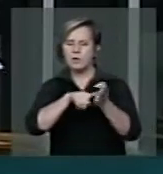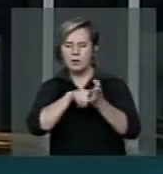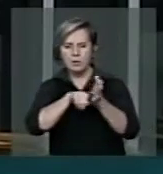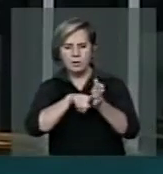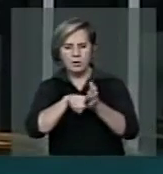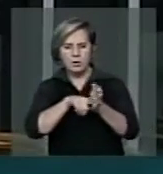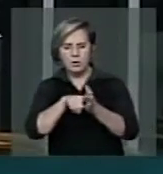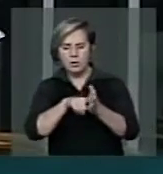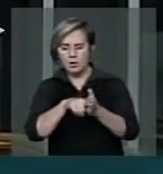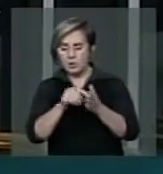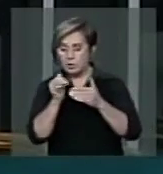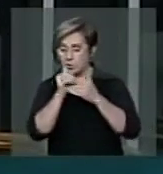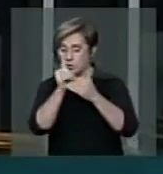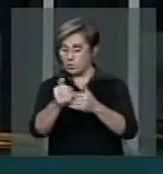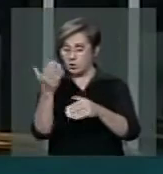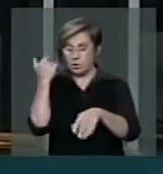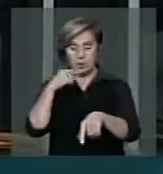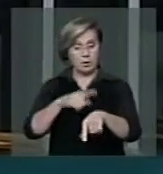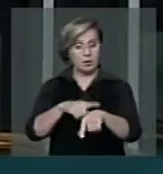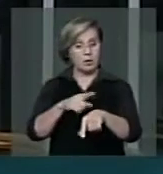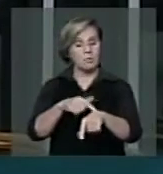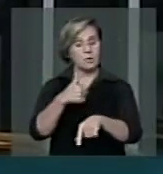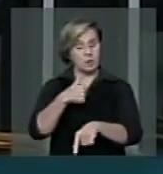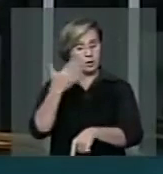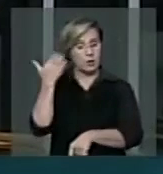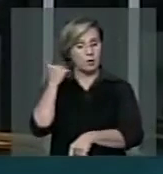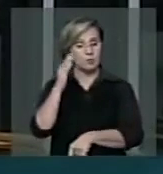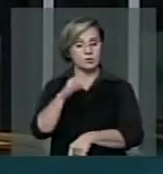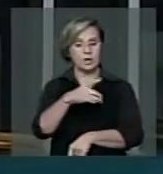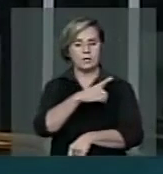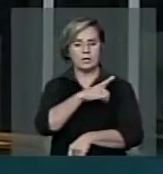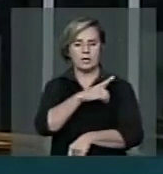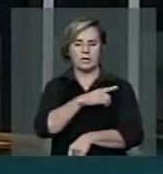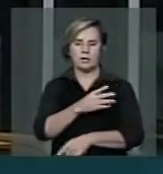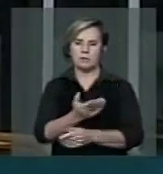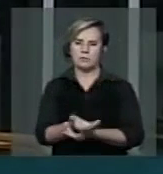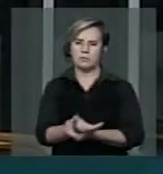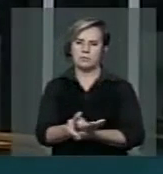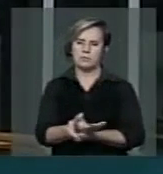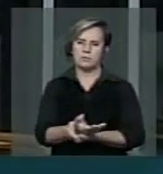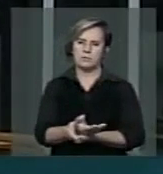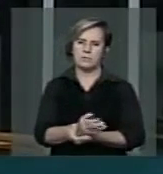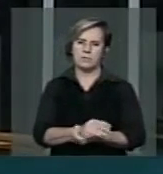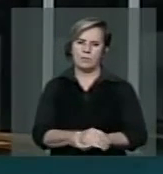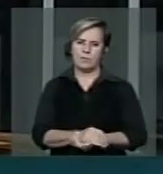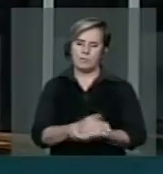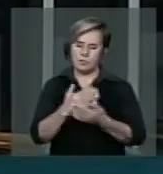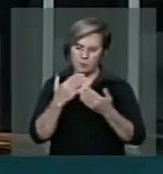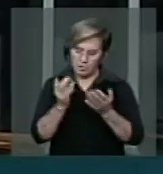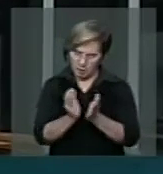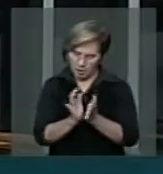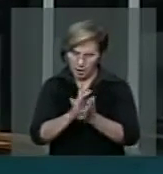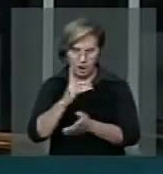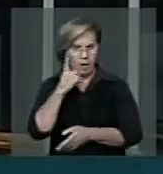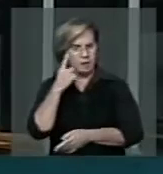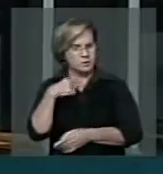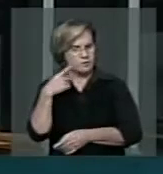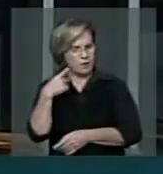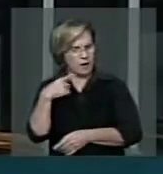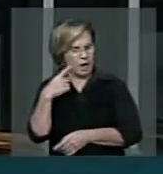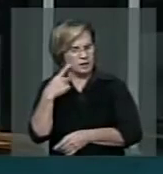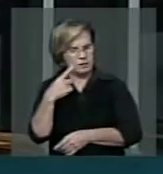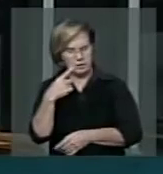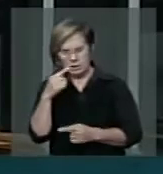conduzidas na época que eu era delegado de polícia. Então, senhor presidente, esses advogados mal intencionados